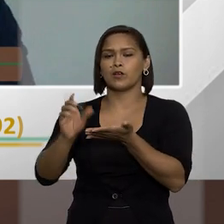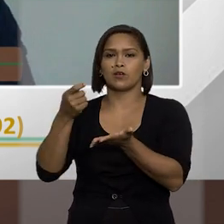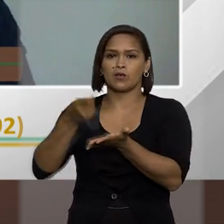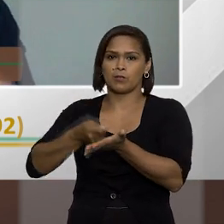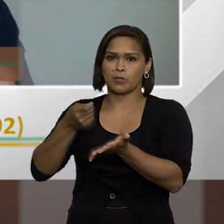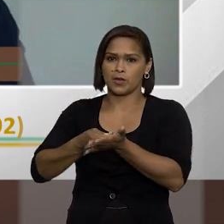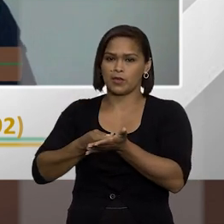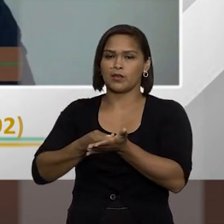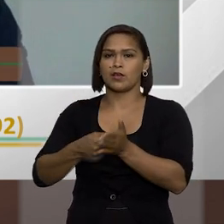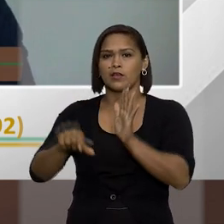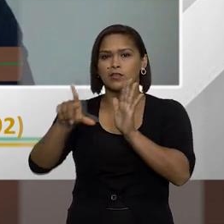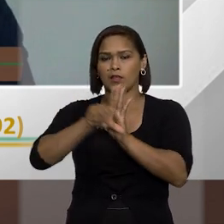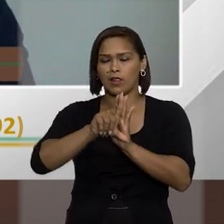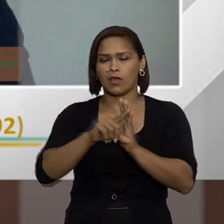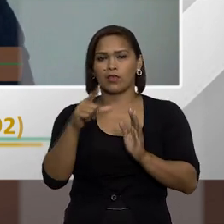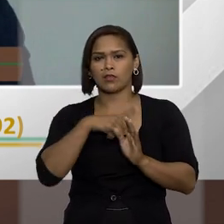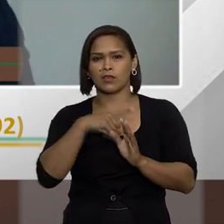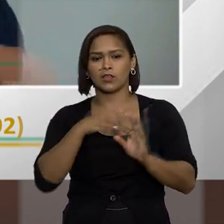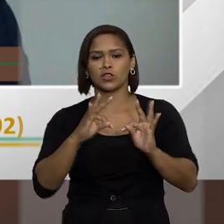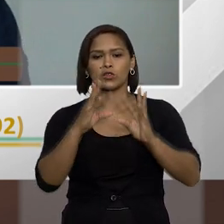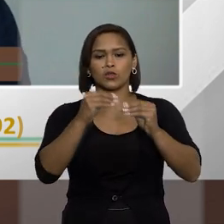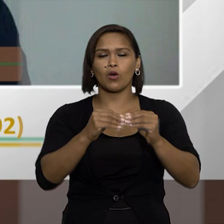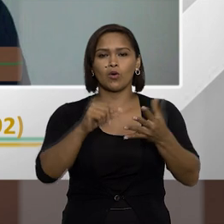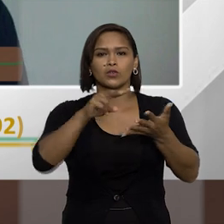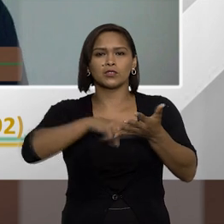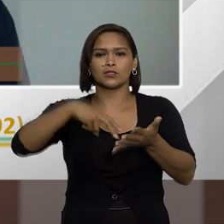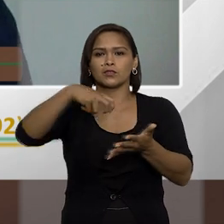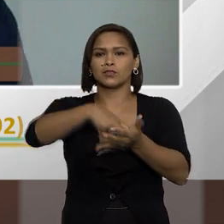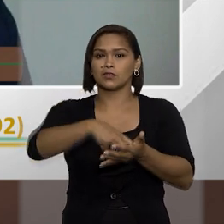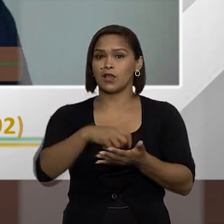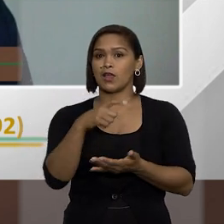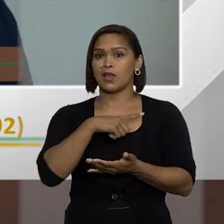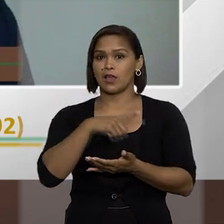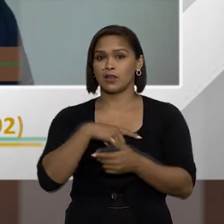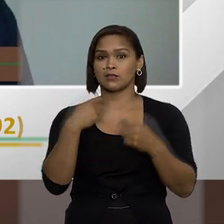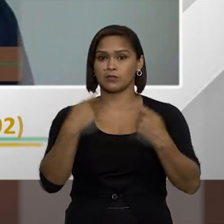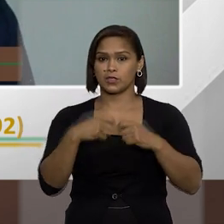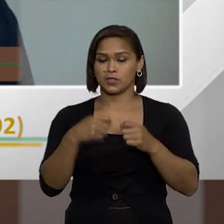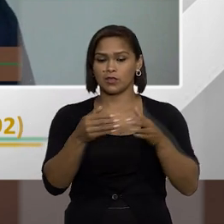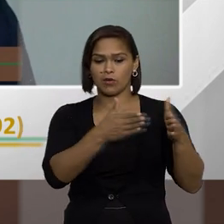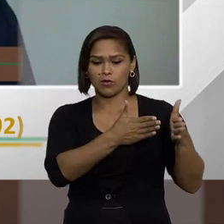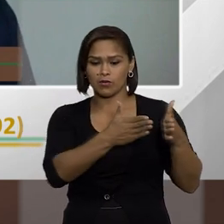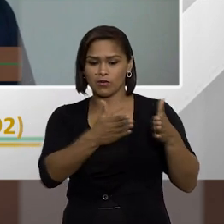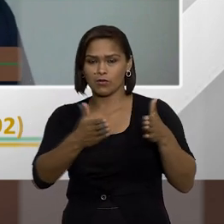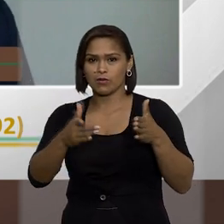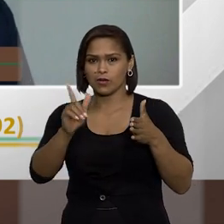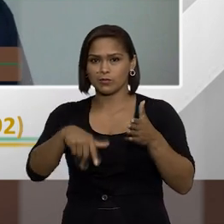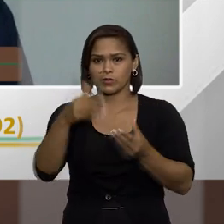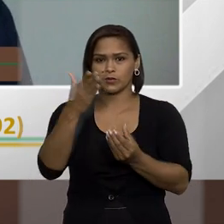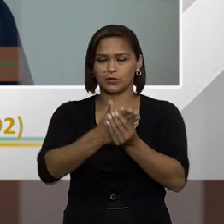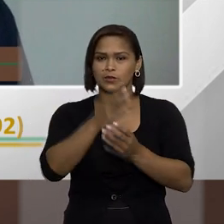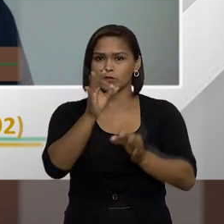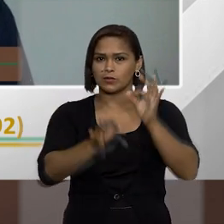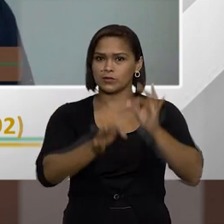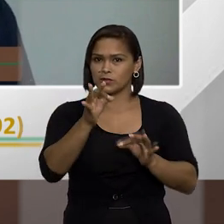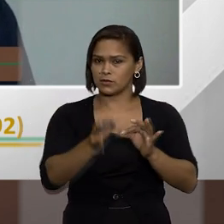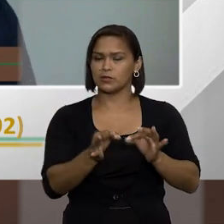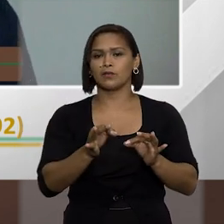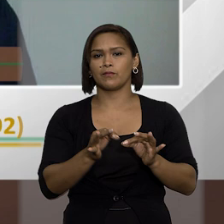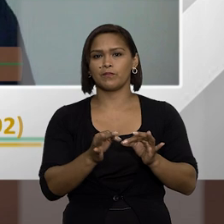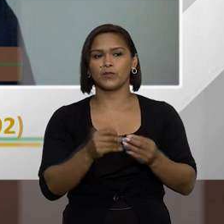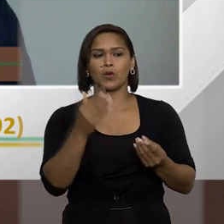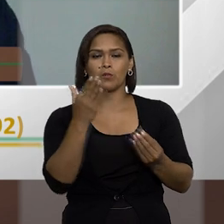previsto na lei de improbidade todas essas condenações elas exigem o trâmite de um processo judicial